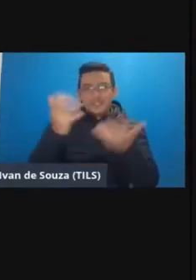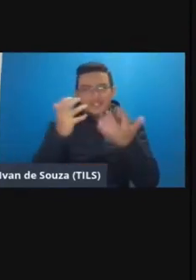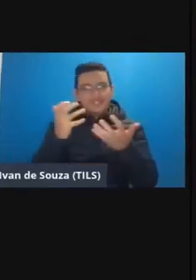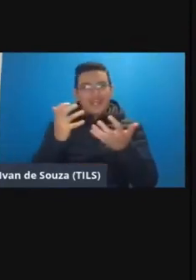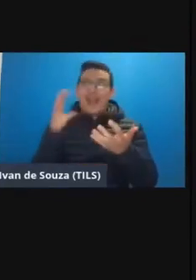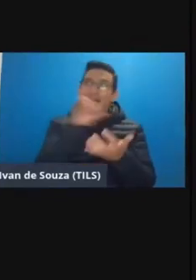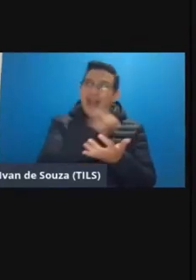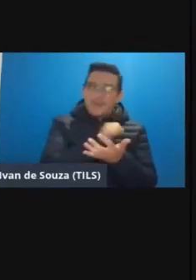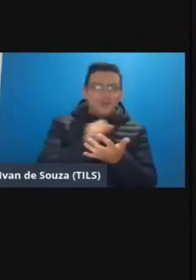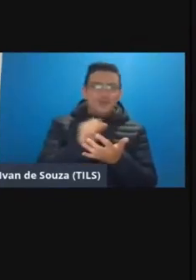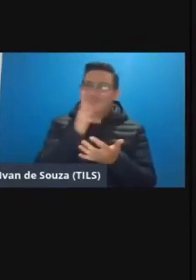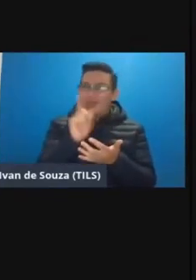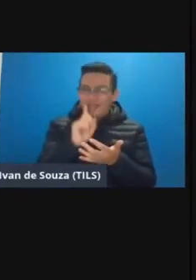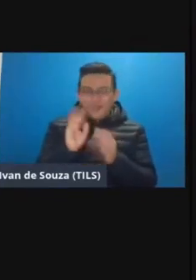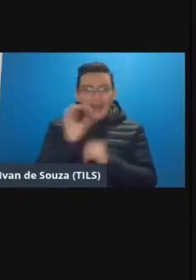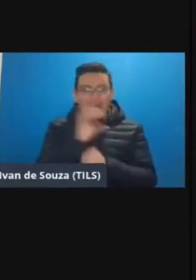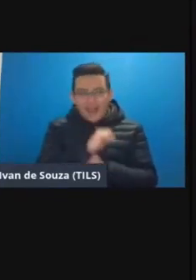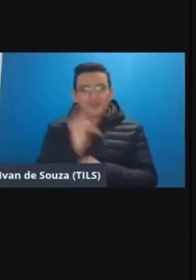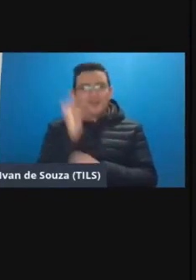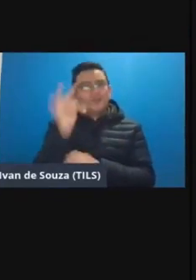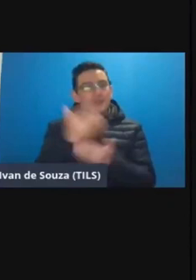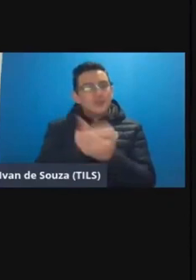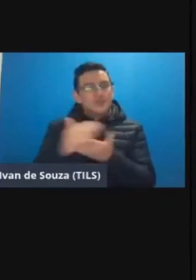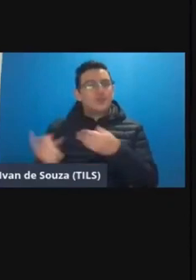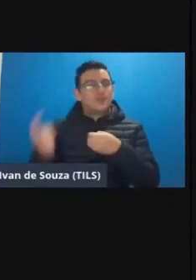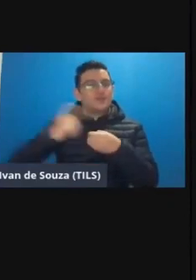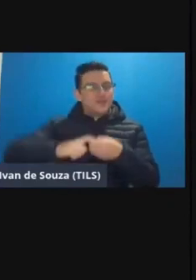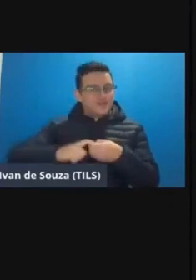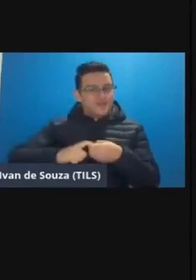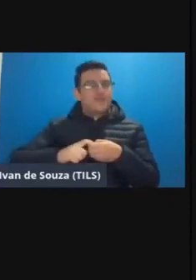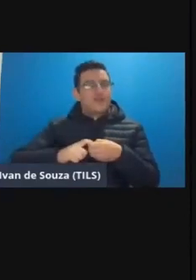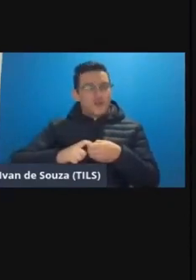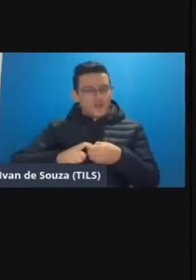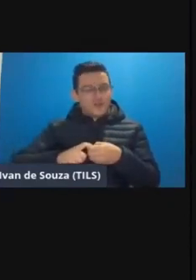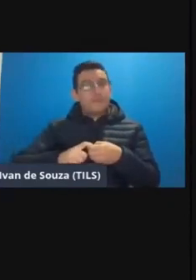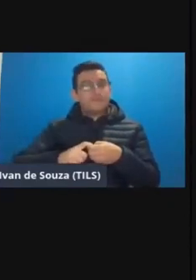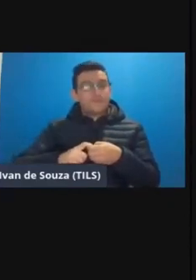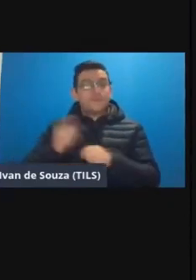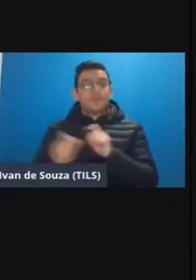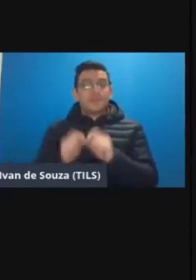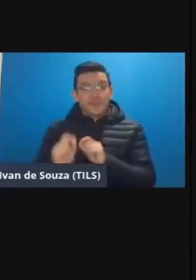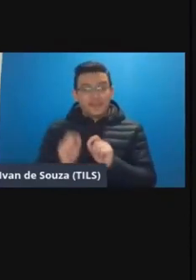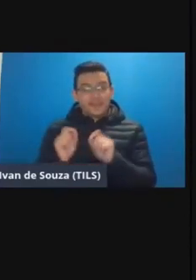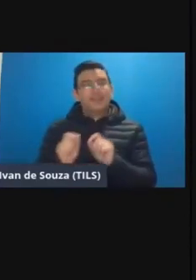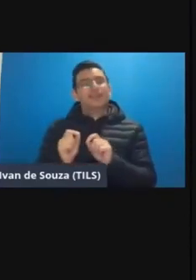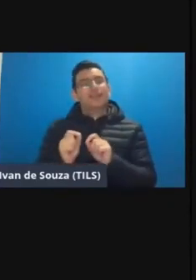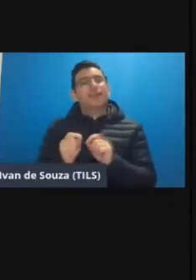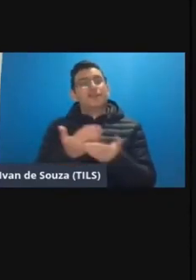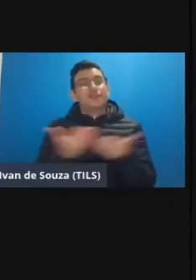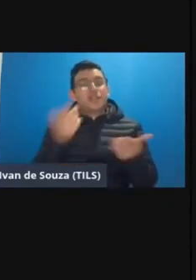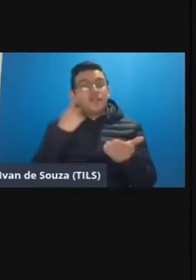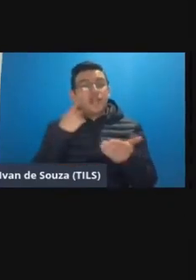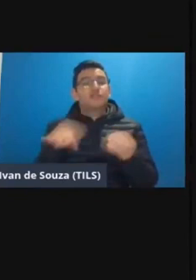distante né dessa início de volta tá é e fique de